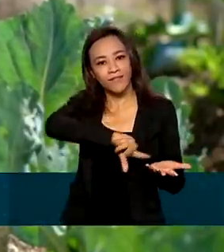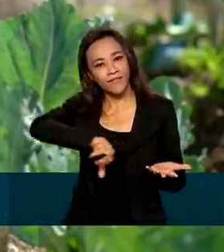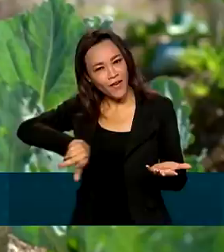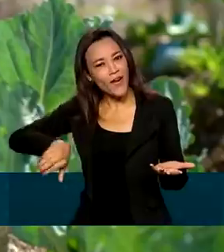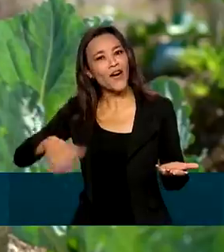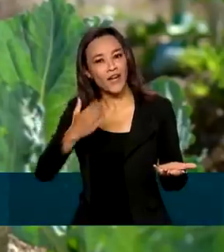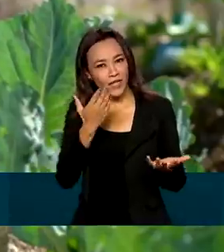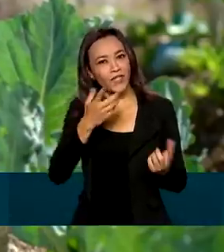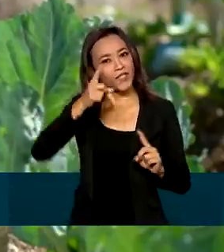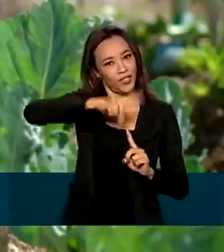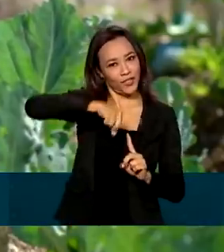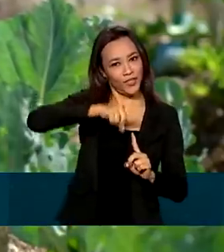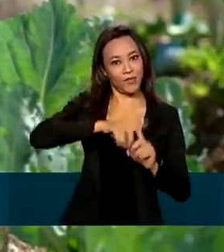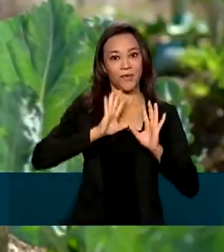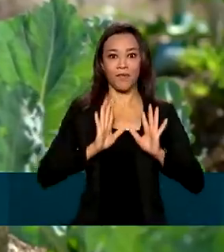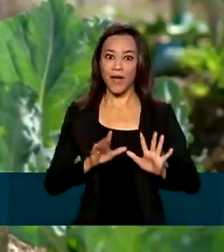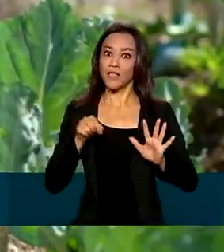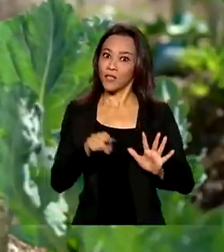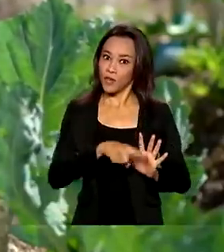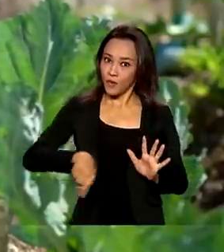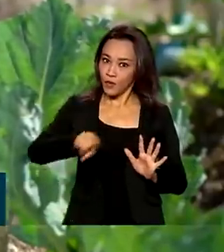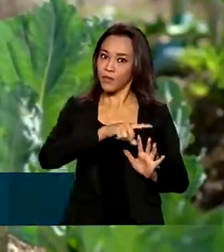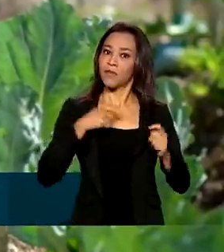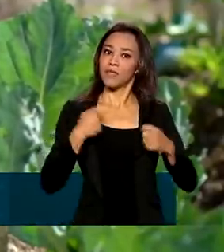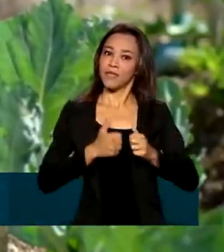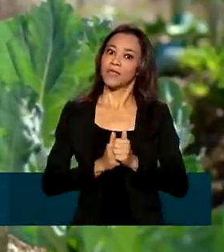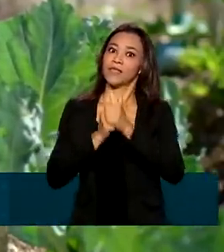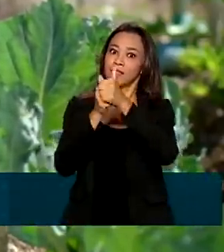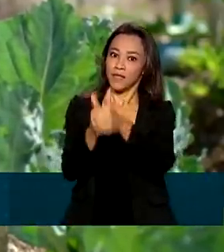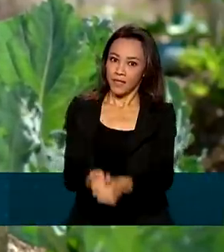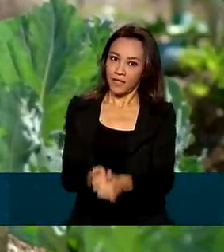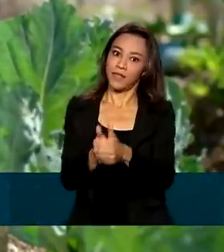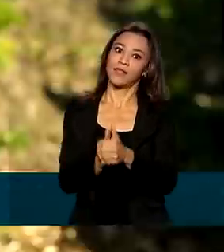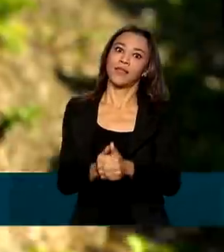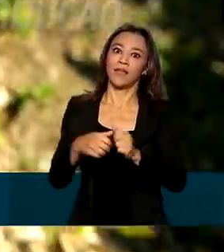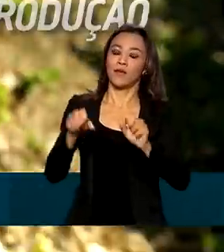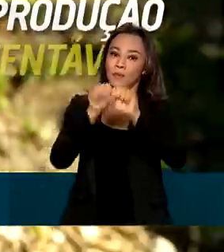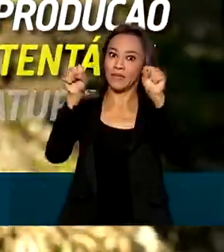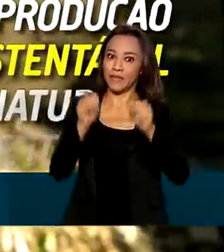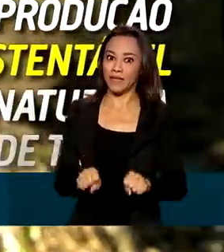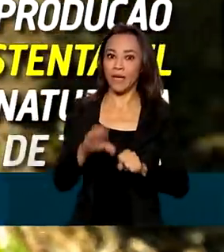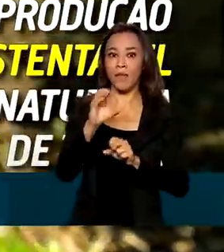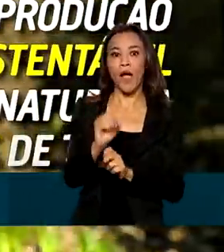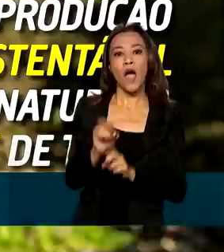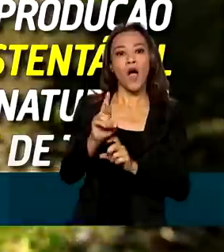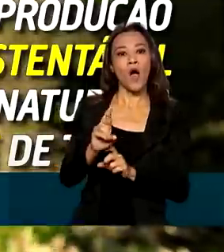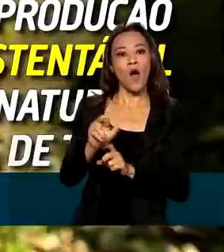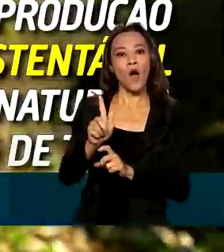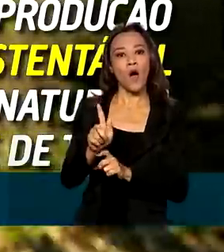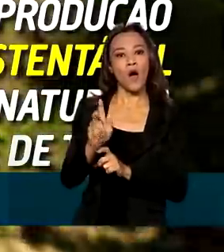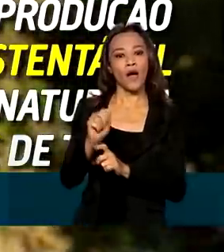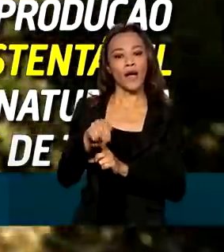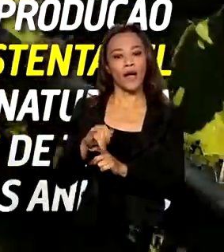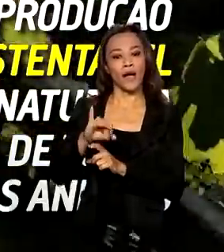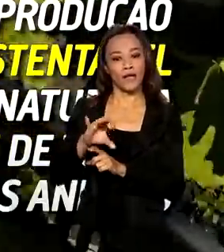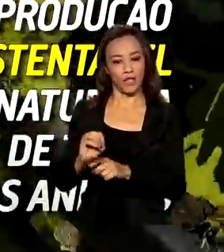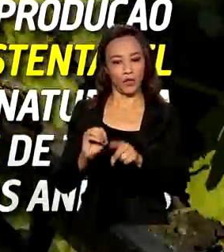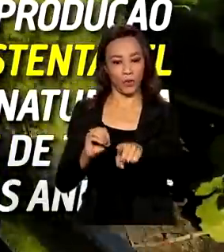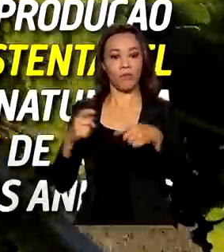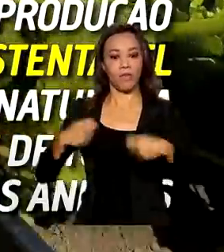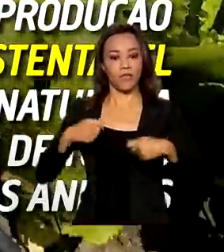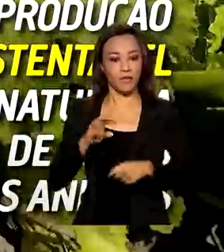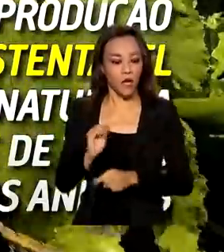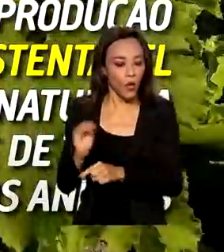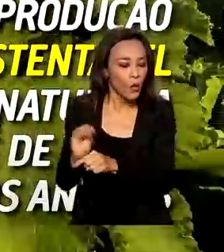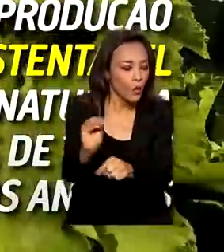vários tipos, mas todos devem seguir os sistemas orgânicos de produção. A forma de produção deve ser sustentável